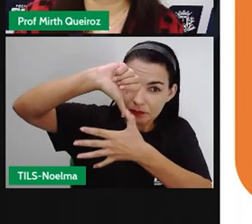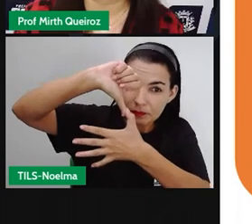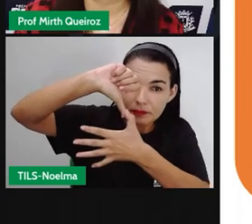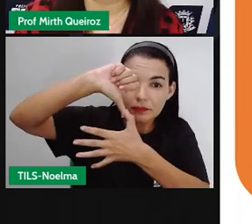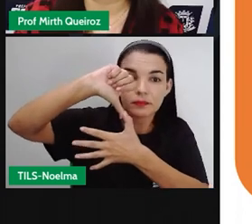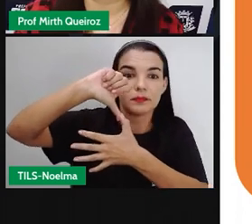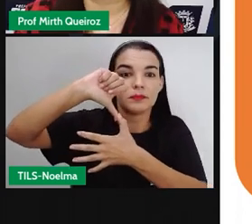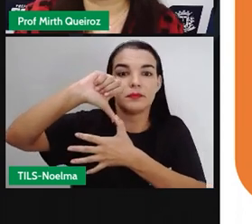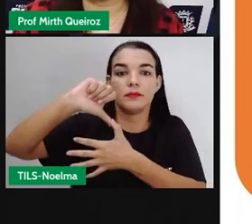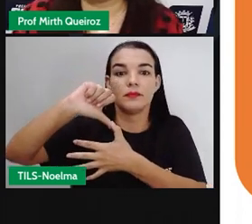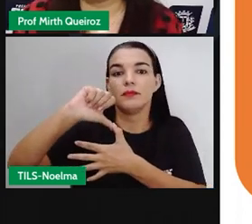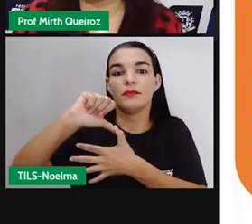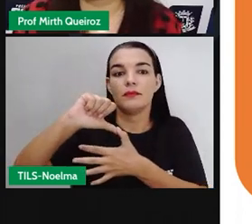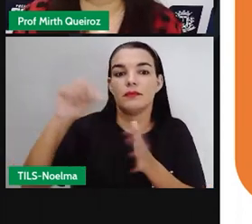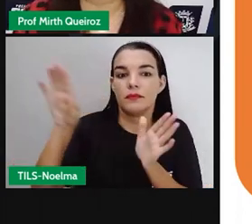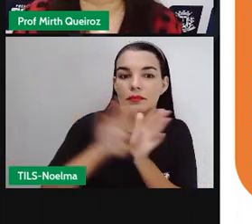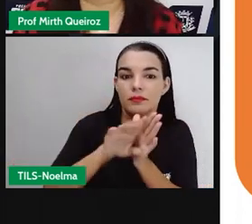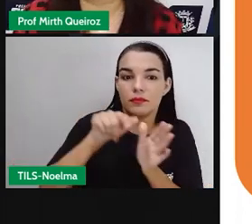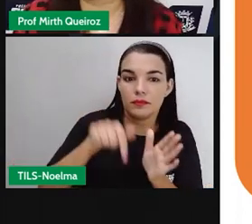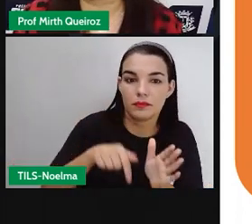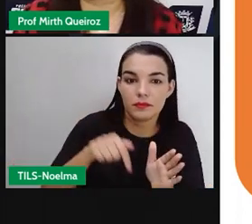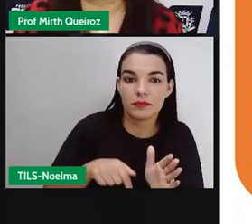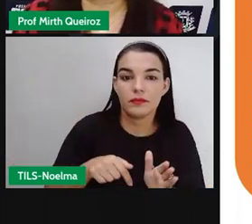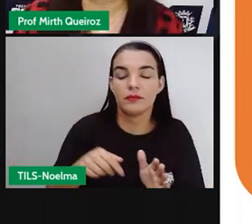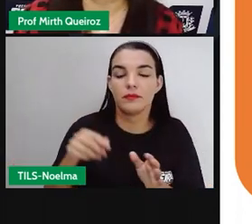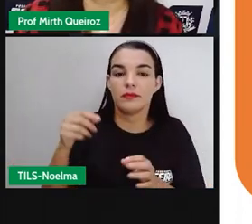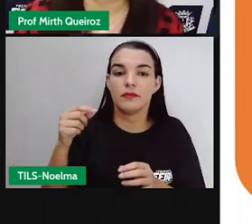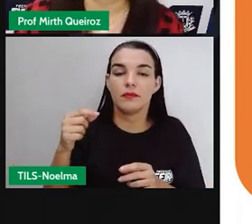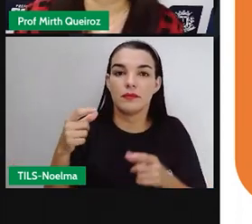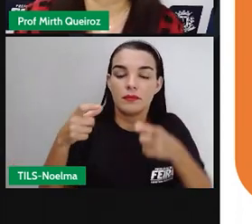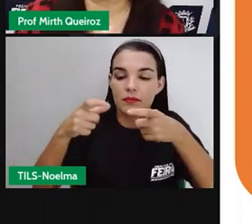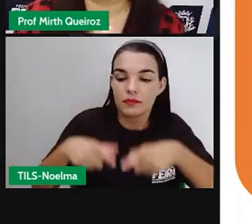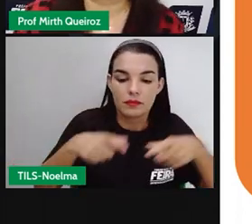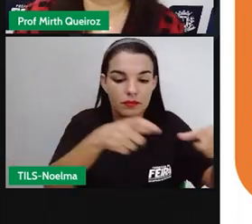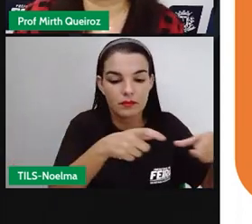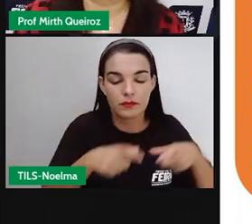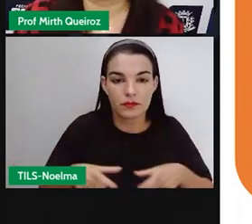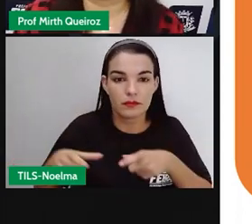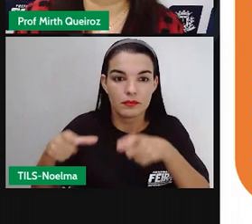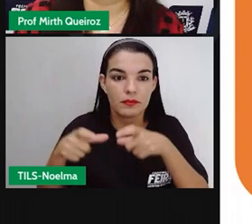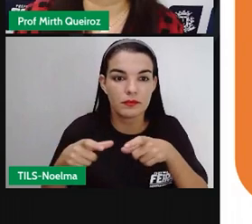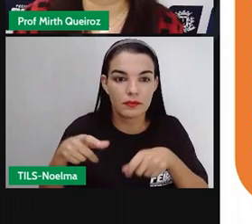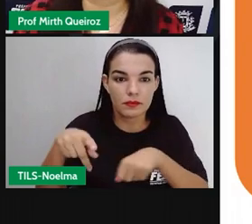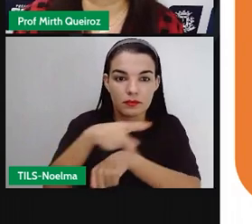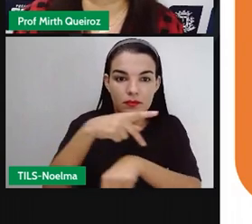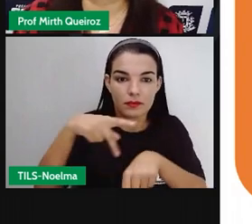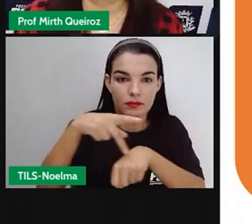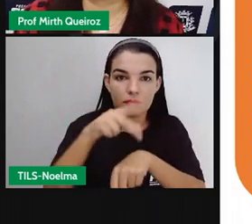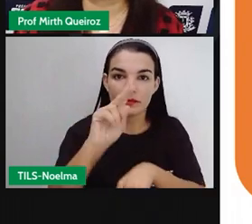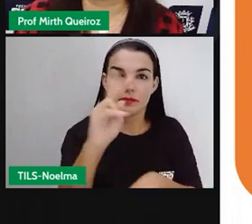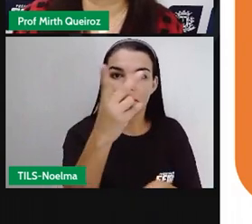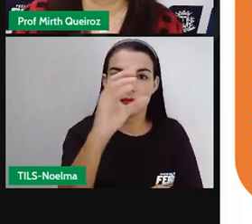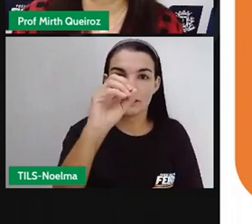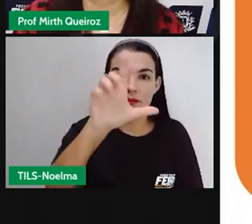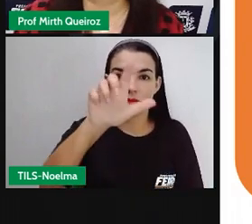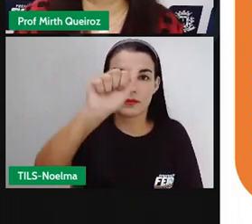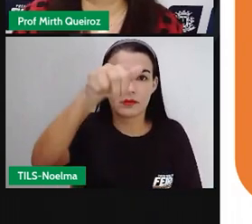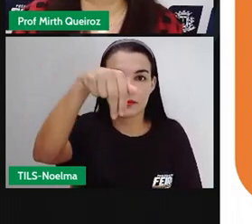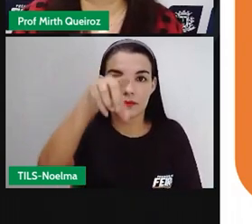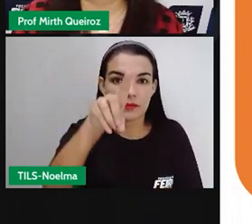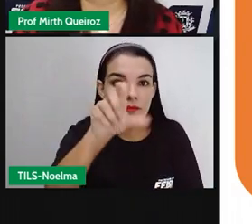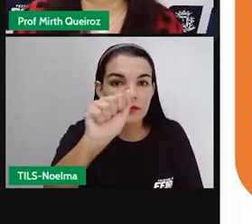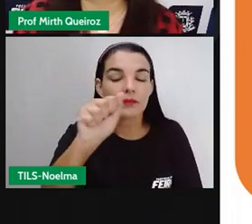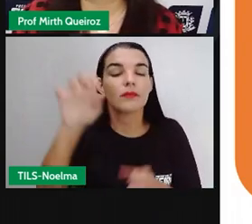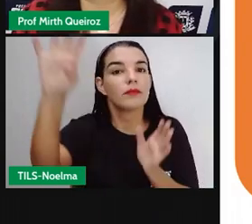Holanda, para a Antiga Guiana Holandesa, conhecida atualmente como Suriname. Foi